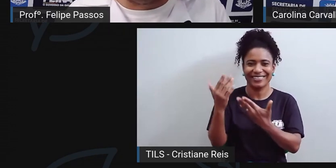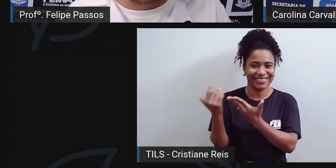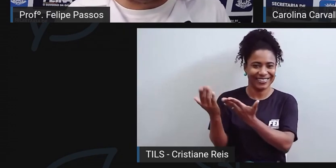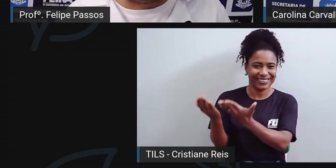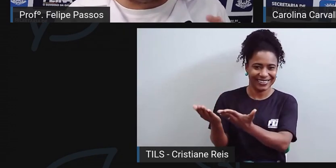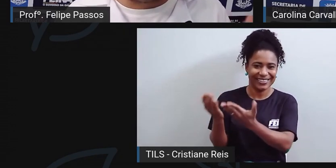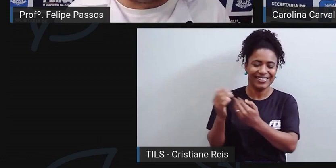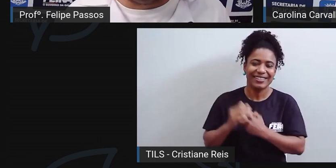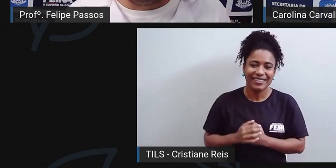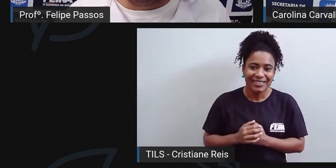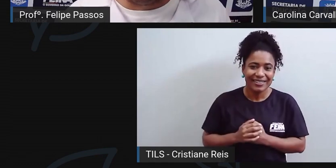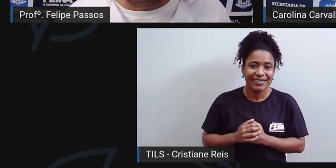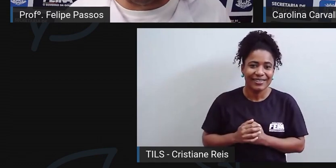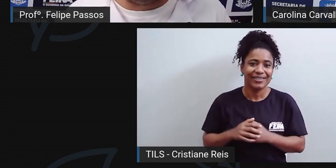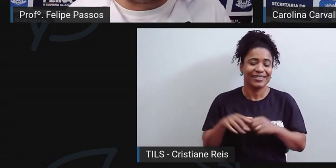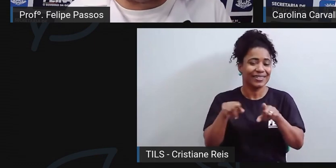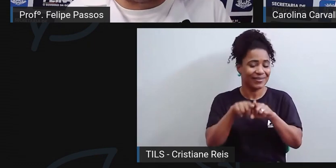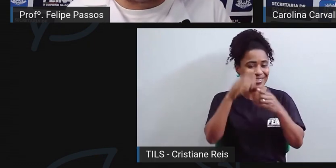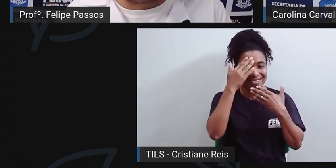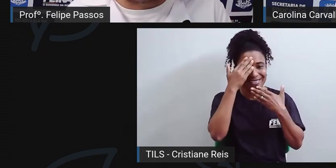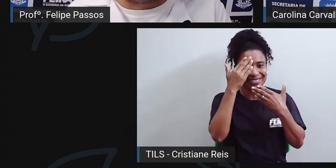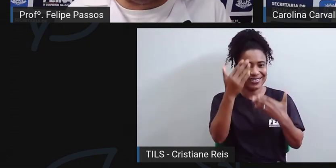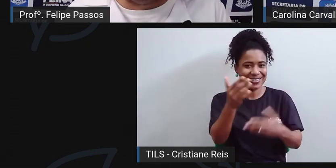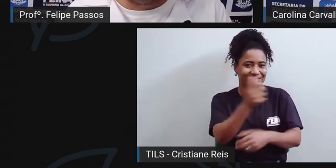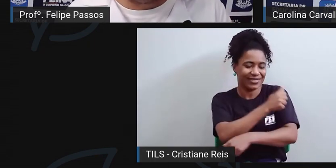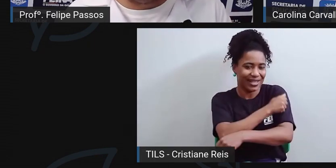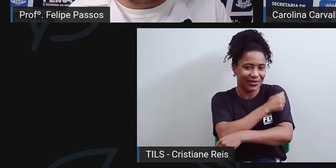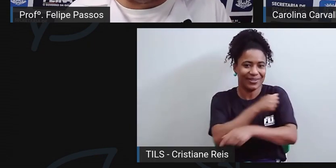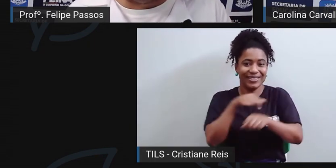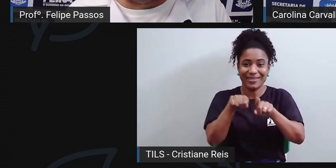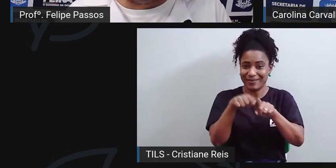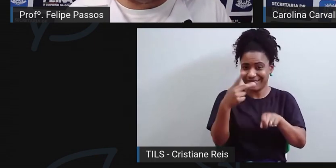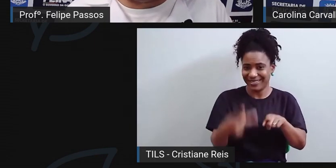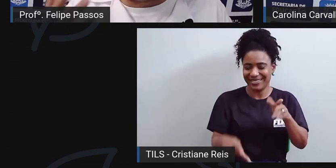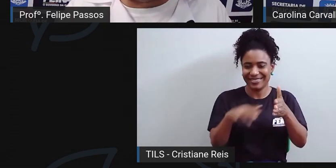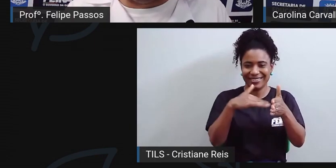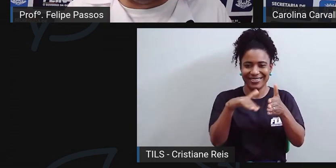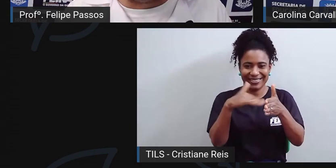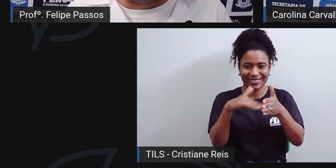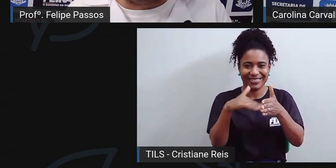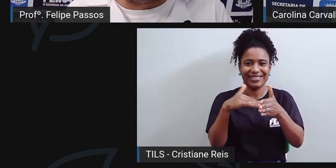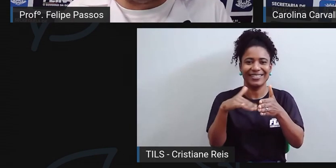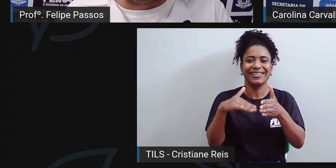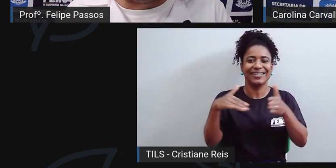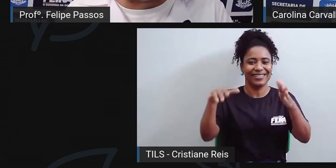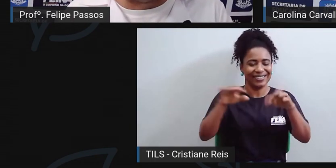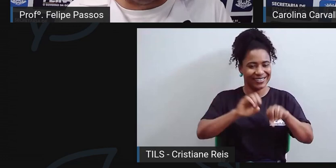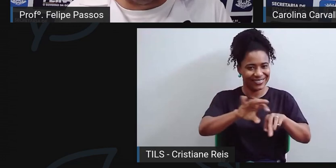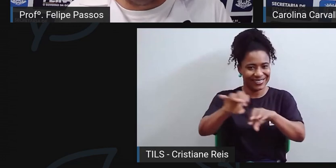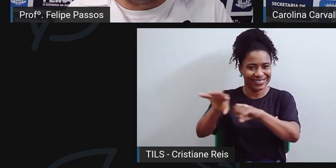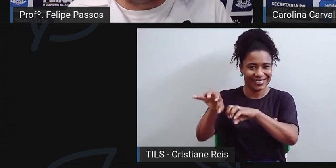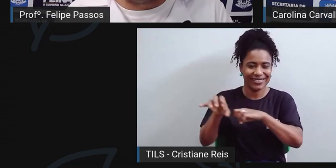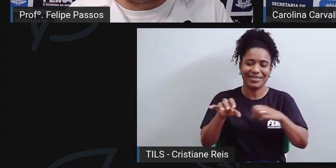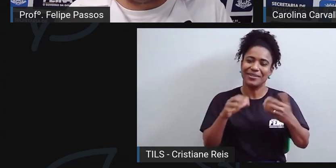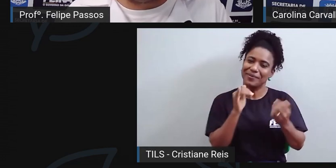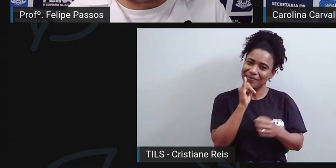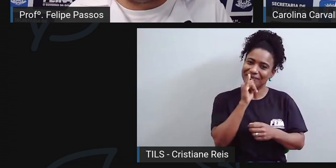gente, agradeço em nome dos nossos alunos e da rede municipal, e, se quiser dar um último recadinho aí para o pessoal.